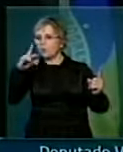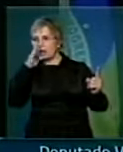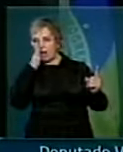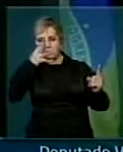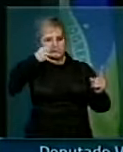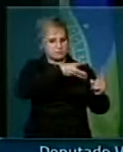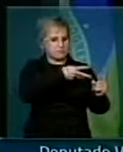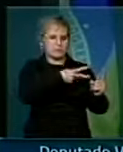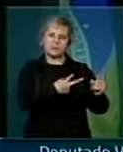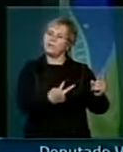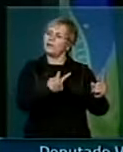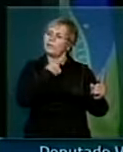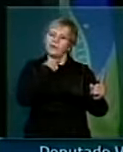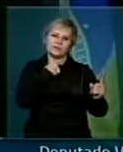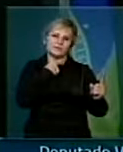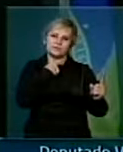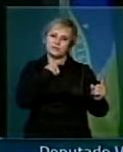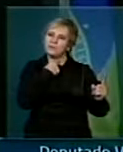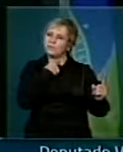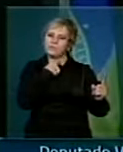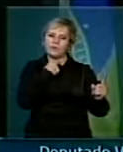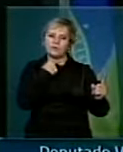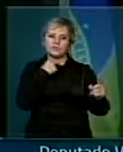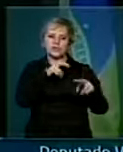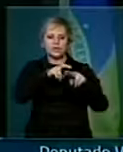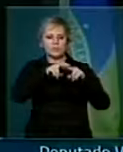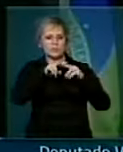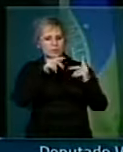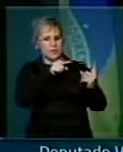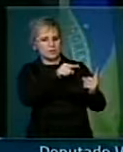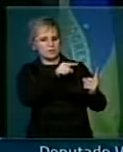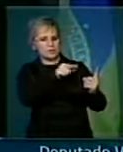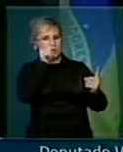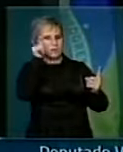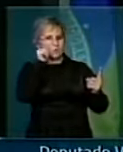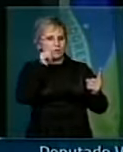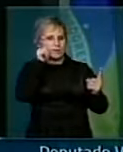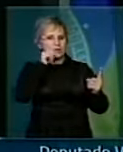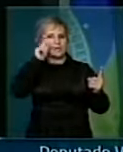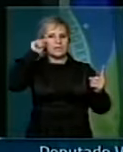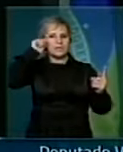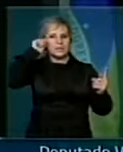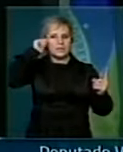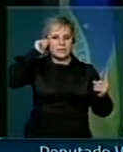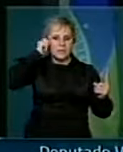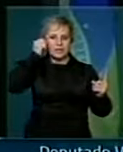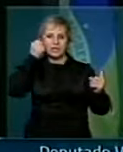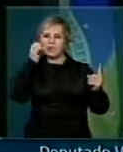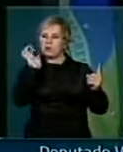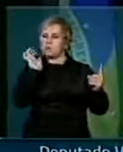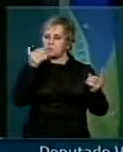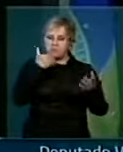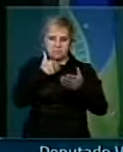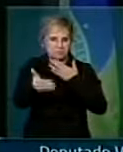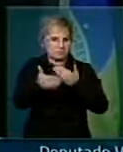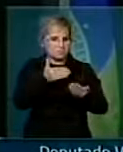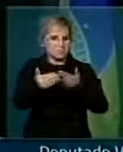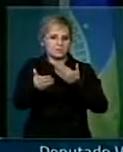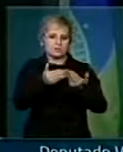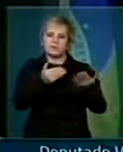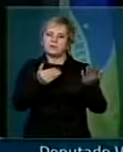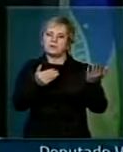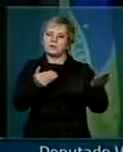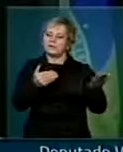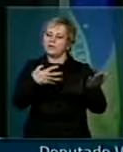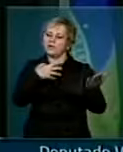homossexualidade. O Gilberto Gil, uma pessoa que criou seus filhos com uma liberdade ímpar, o